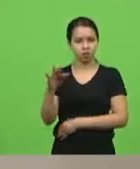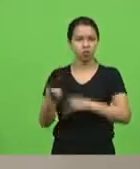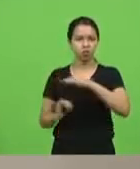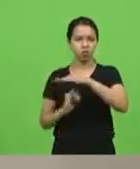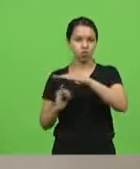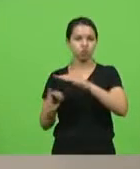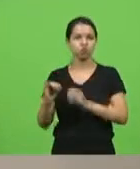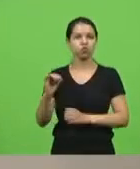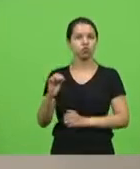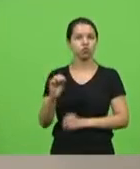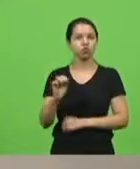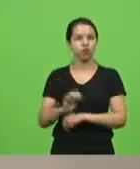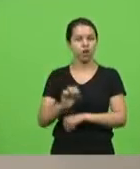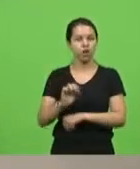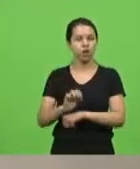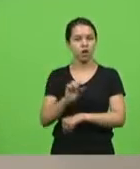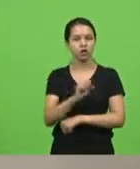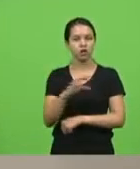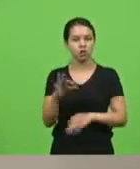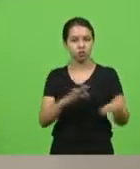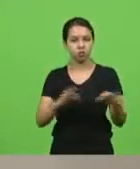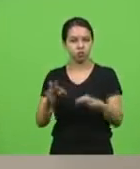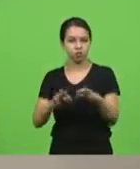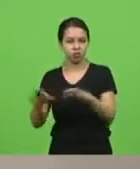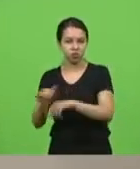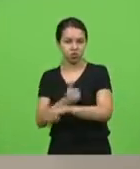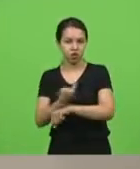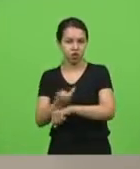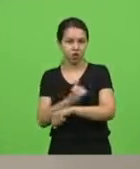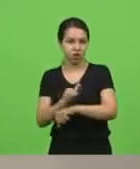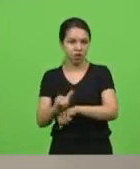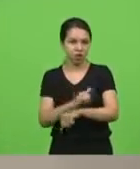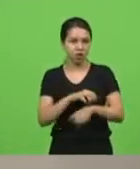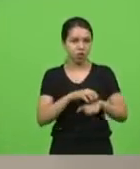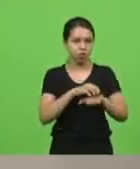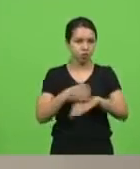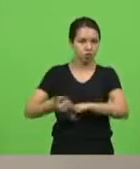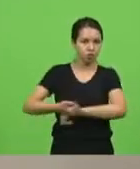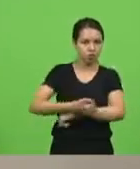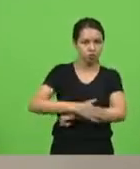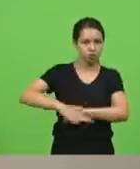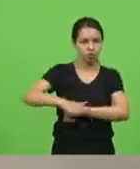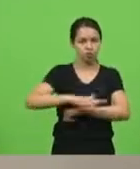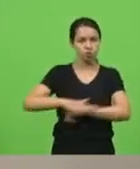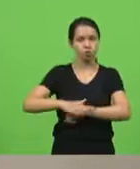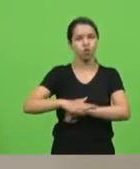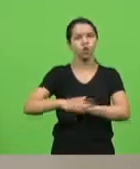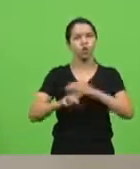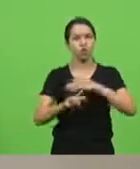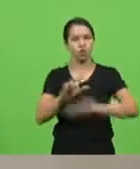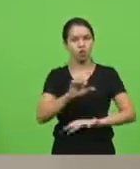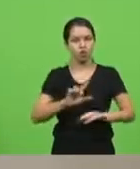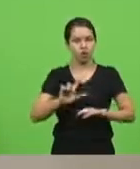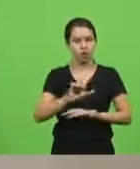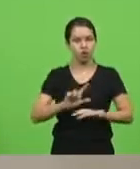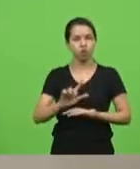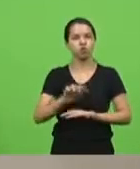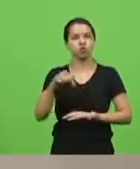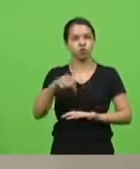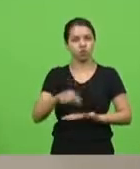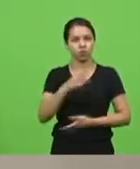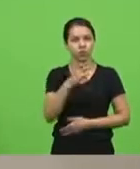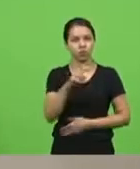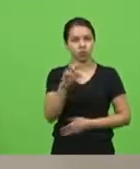pela elaboração da Agência Estratégica para a Infraestrutura e Transporte e a Logística Catarinense de 2021, em discussão, não havendo quem queira